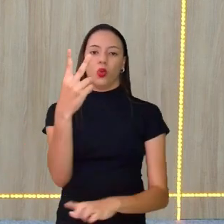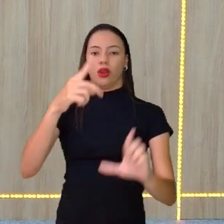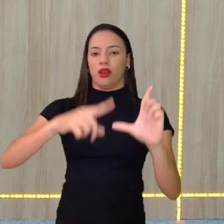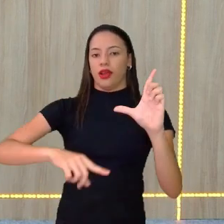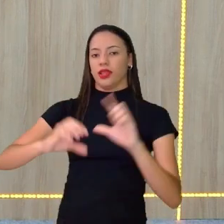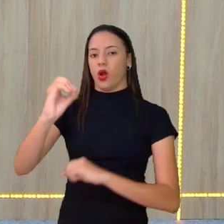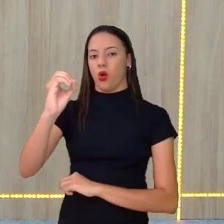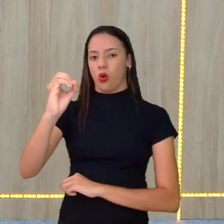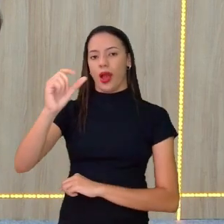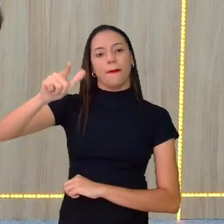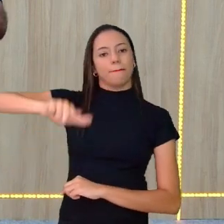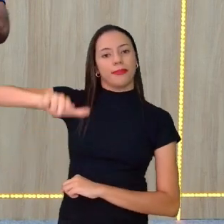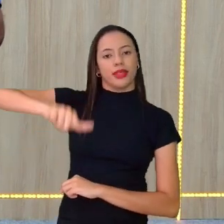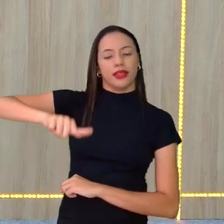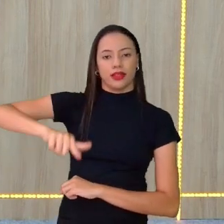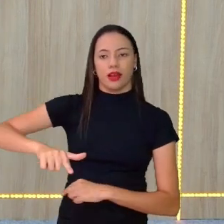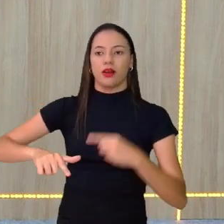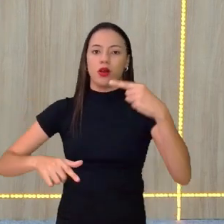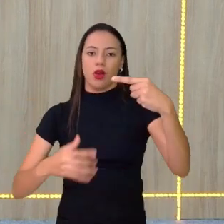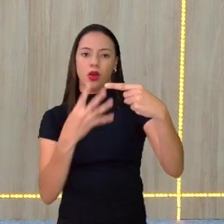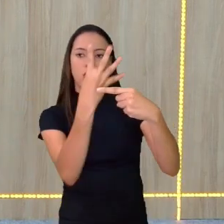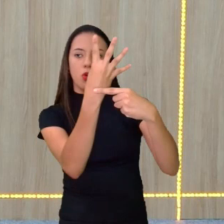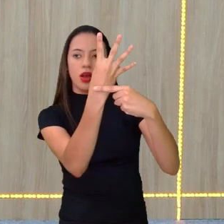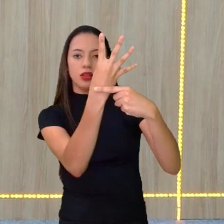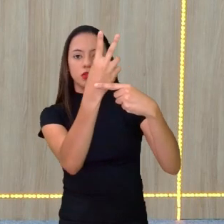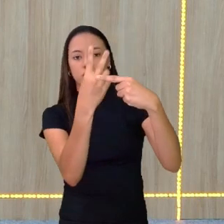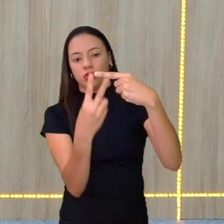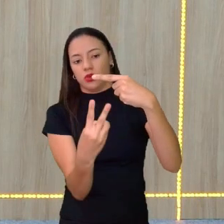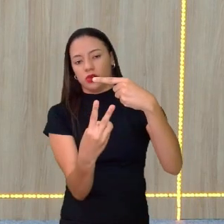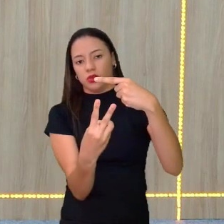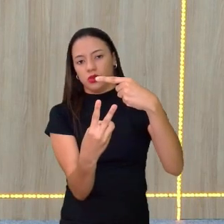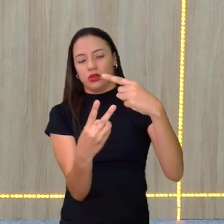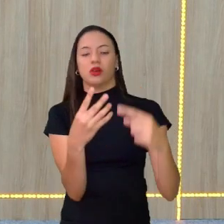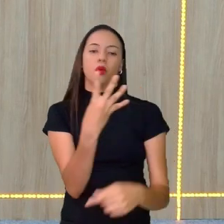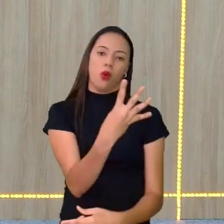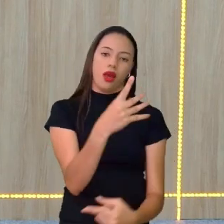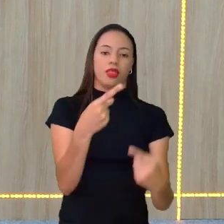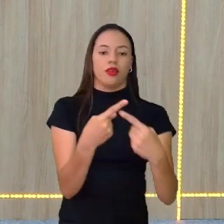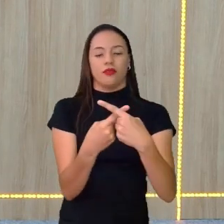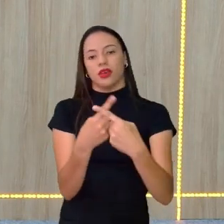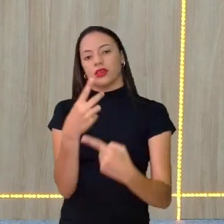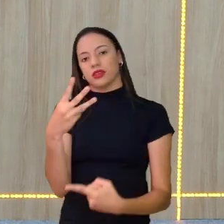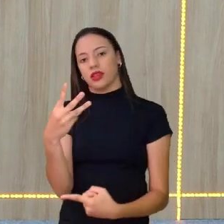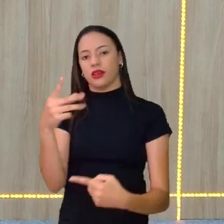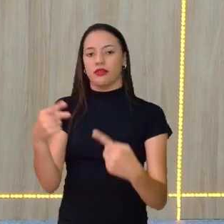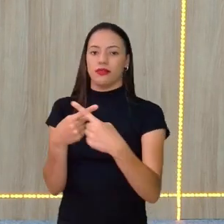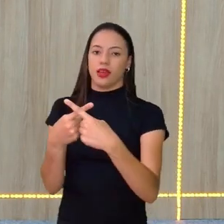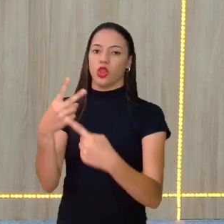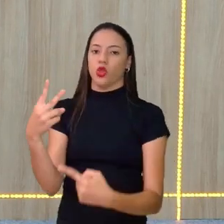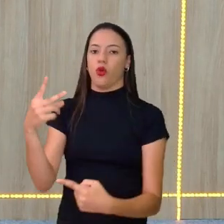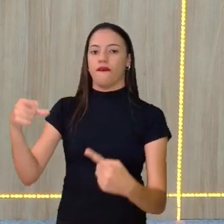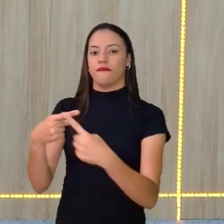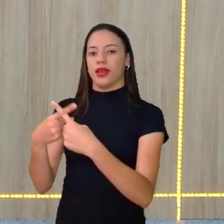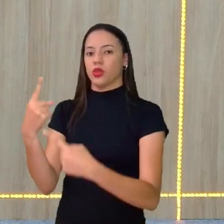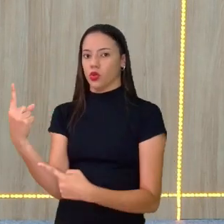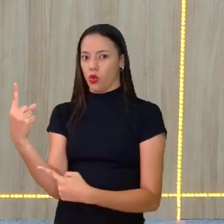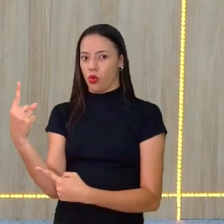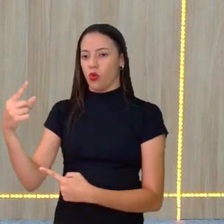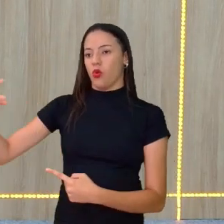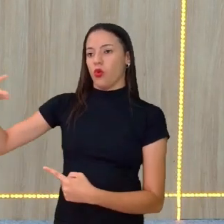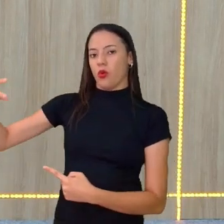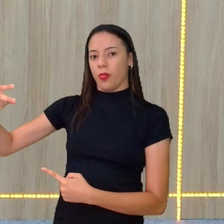2 fatorial, que é 2 letrinhas O. Então, fica 4 vezes 3, vezes 2, vezes 1, que dá 24 em cima.